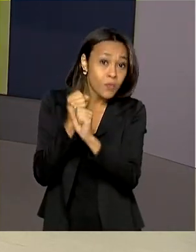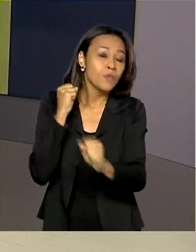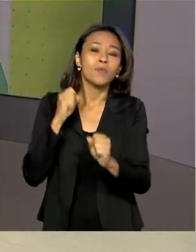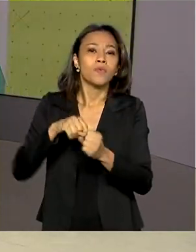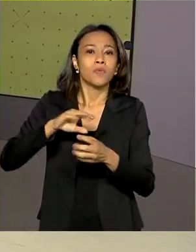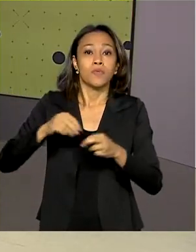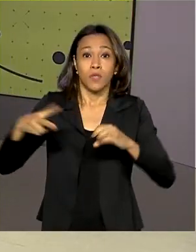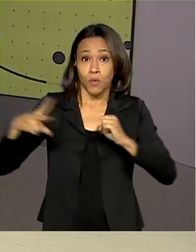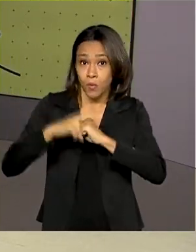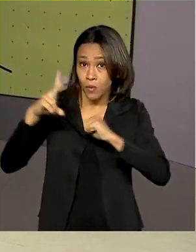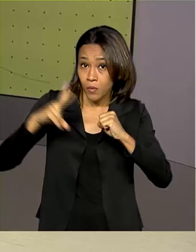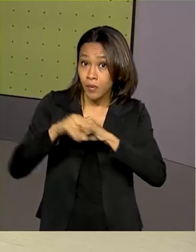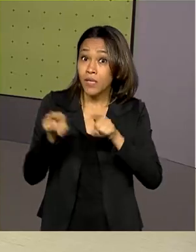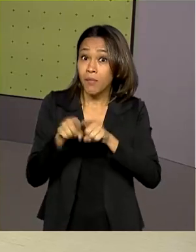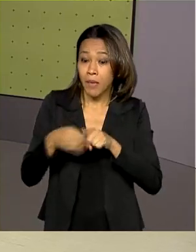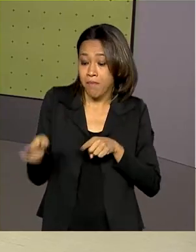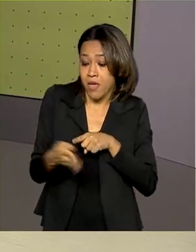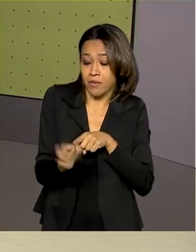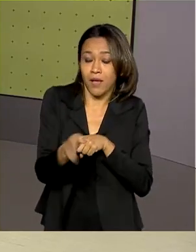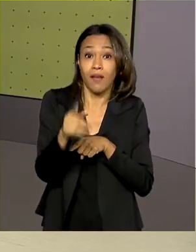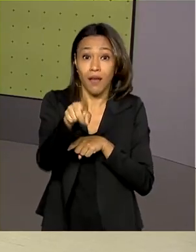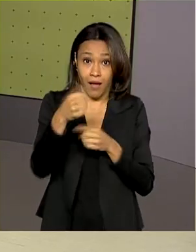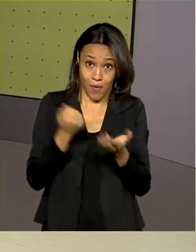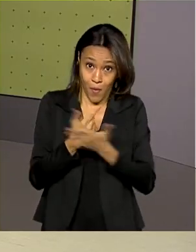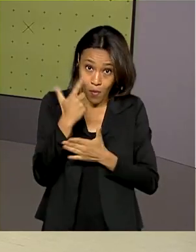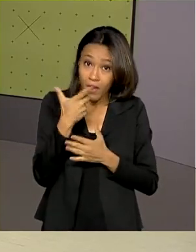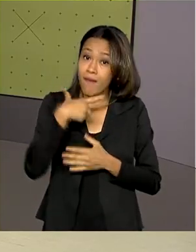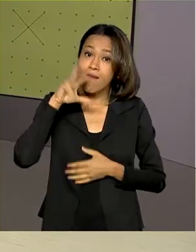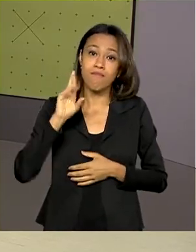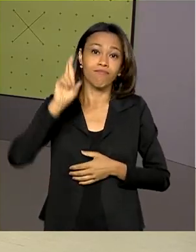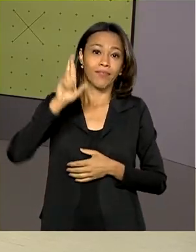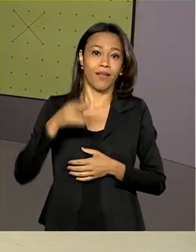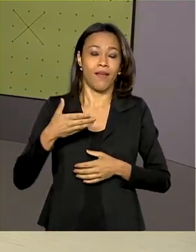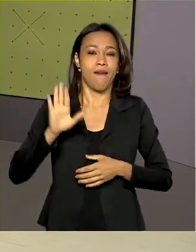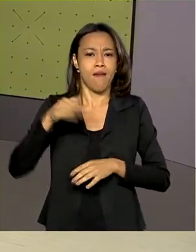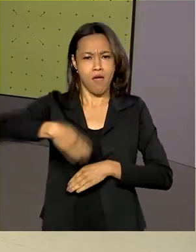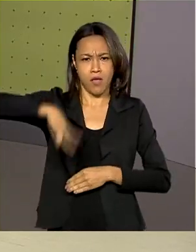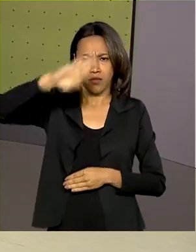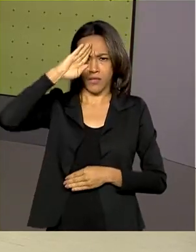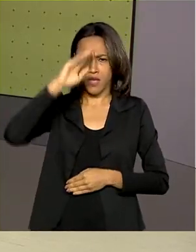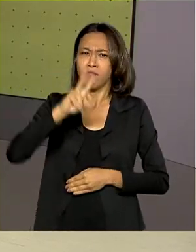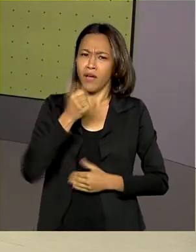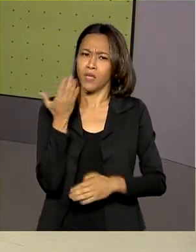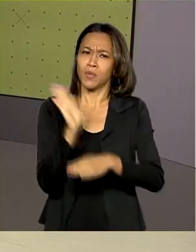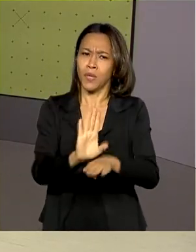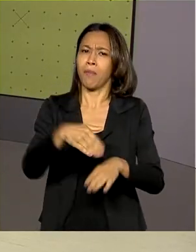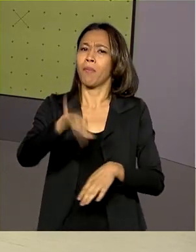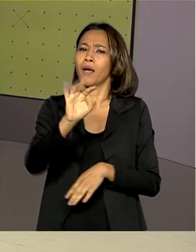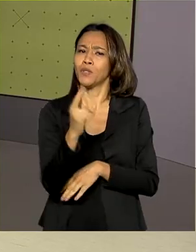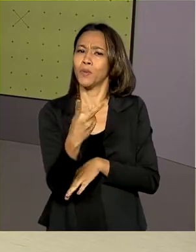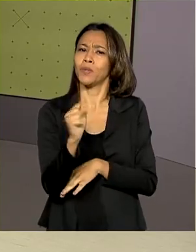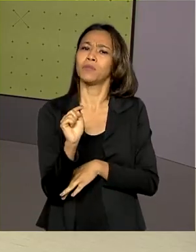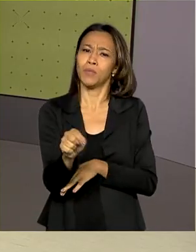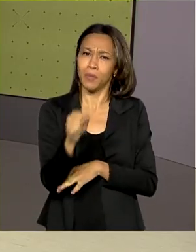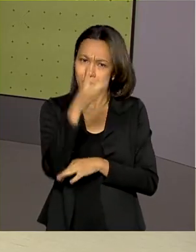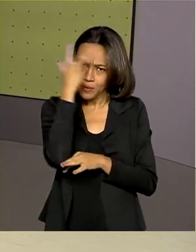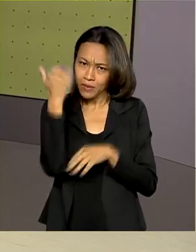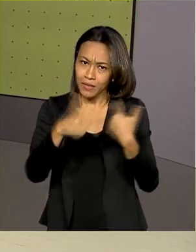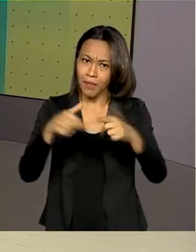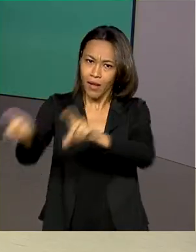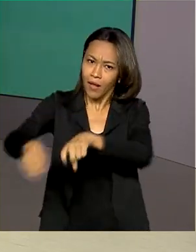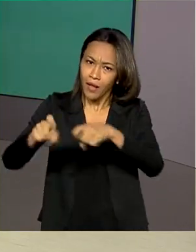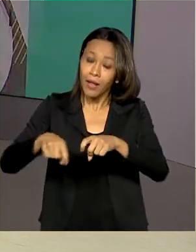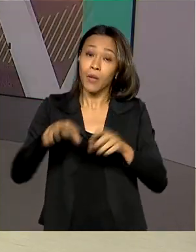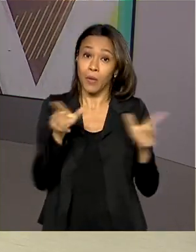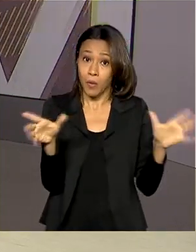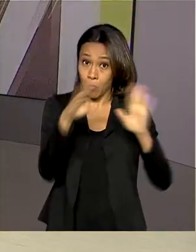A compra vai ser realizada pelo Exército e a estimativa é beneficiar mais de 2 mil produtores rurais. O PAA, além de reforçar